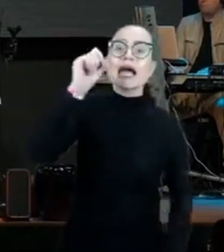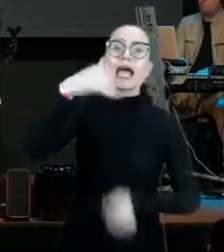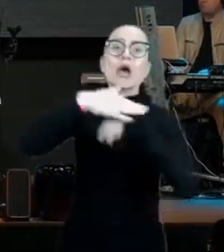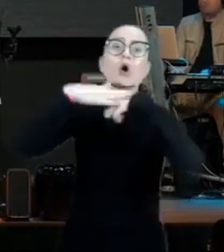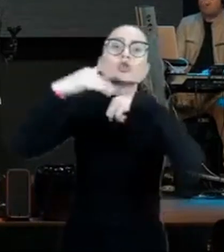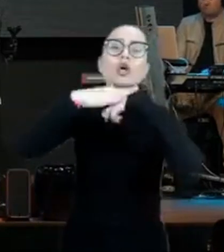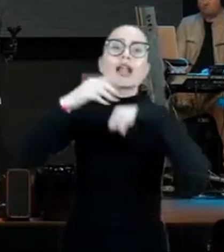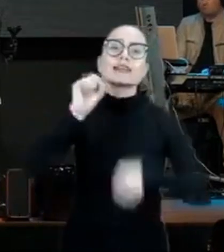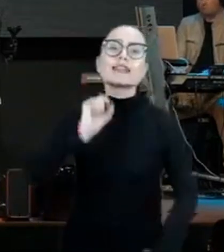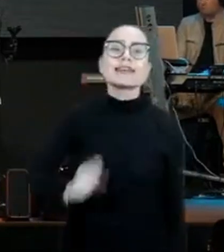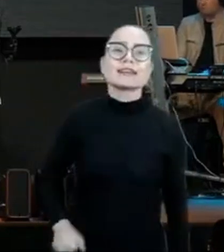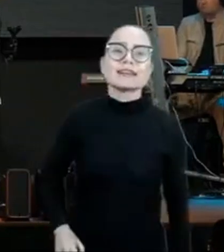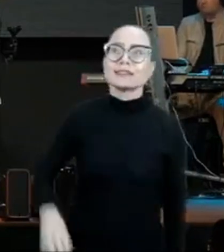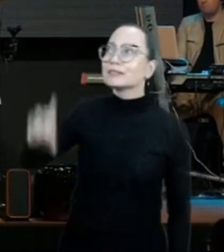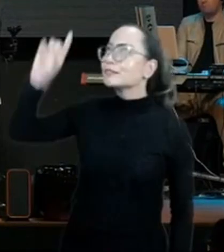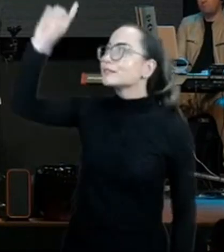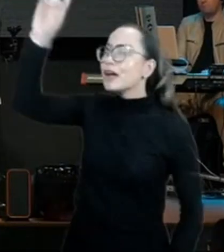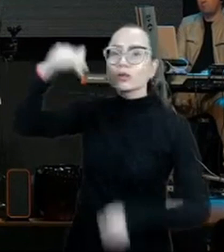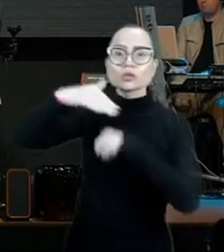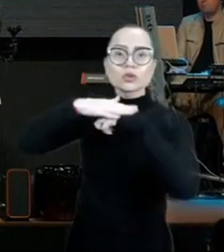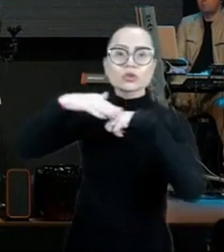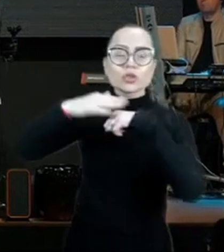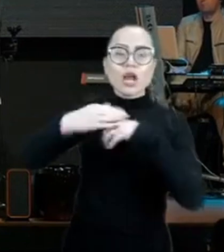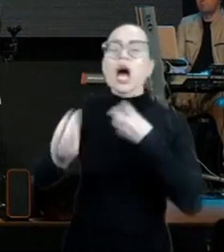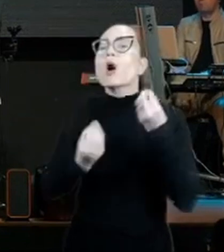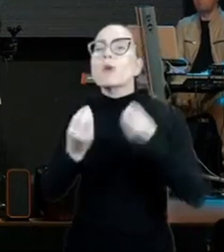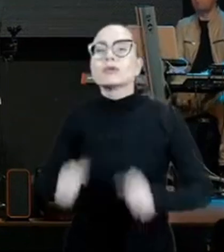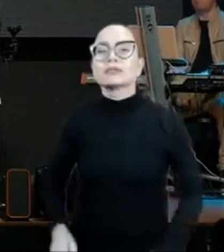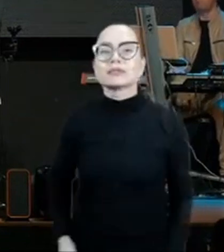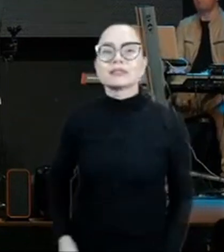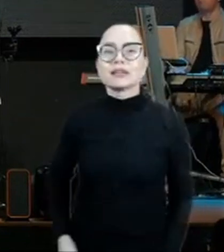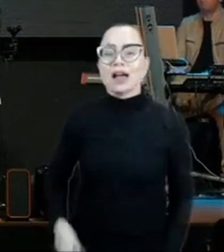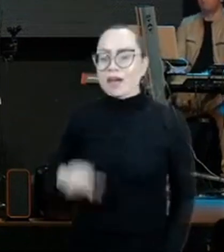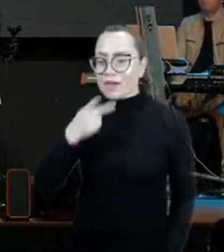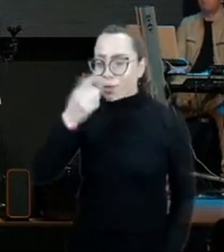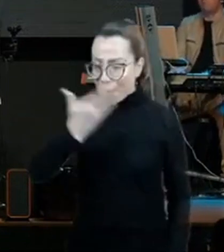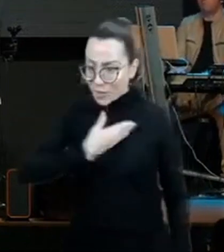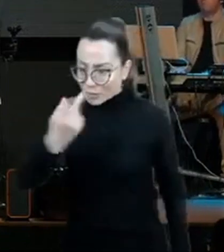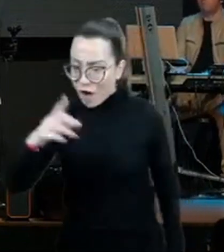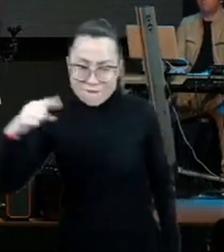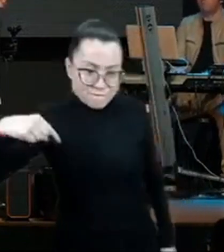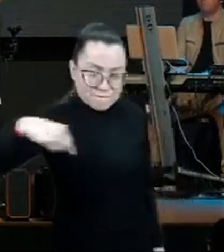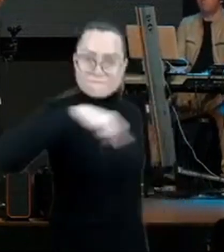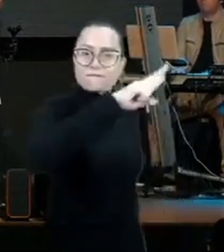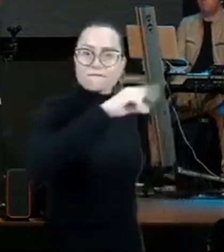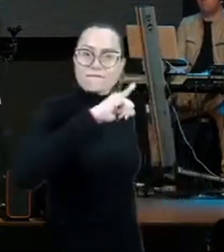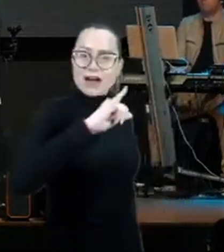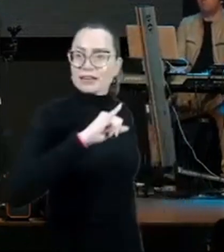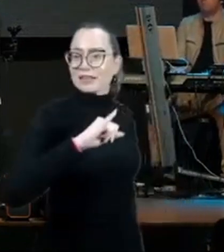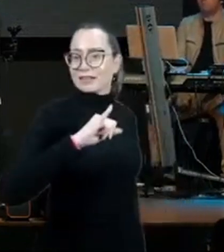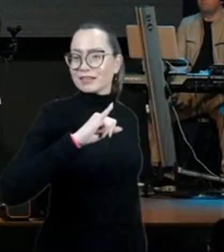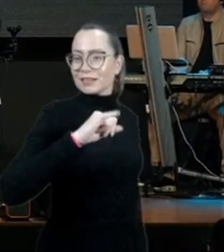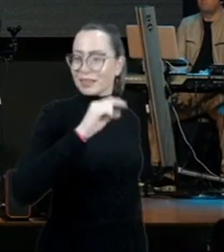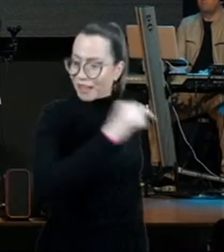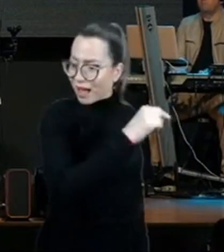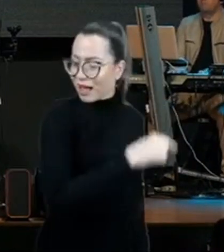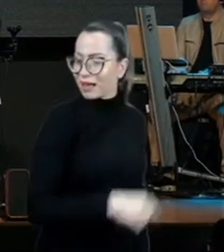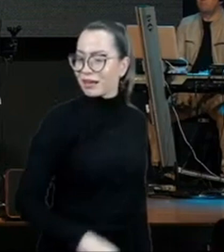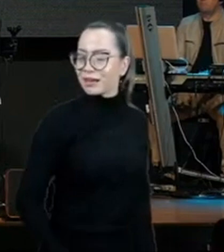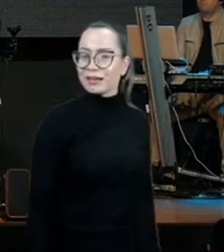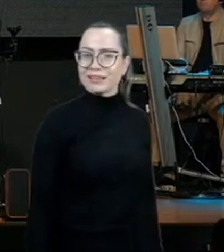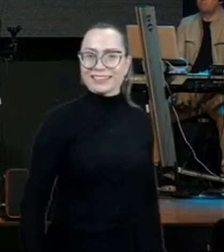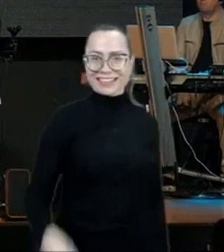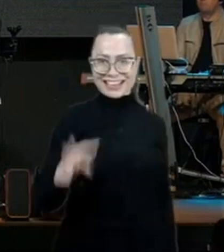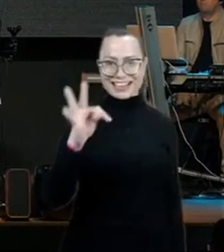Deus que consola, mas ele não consola como? Enviando Tito, aí Tito chega, e traz consola,